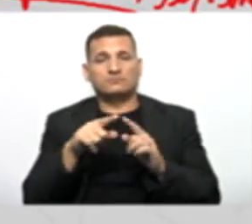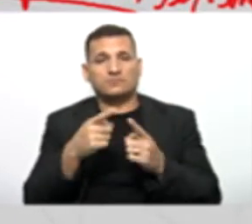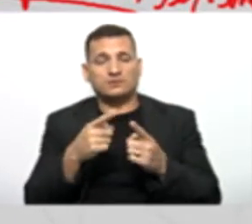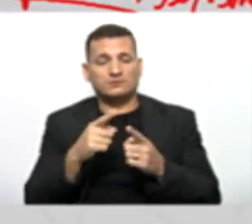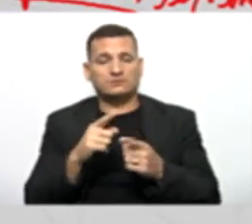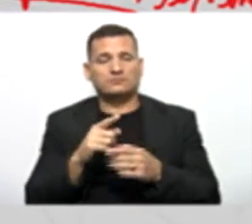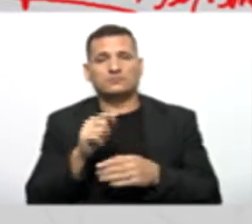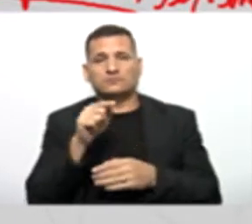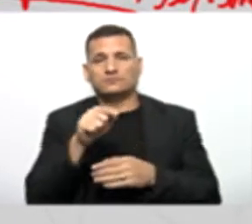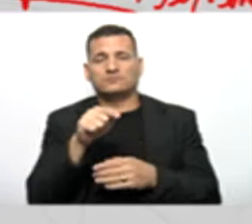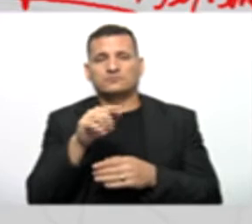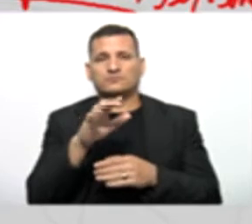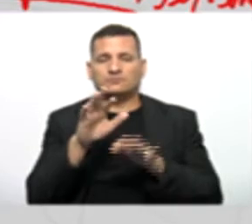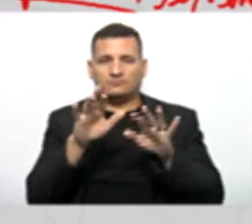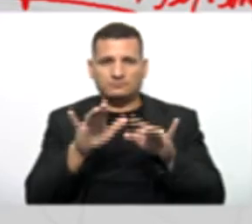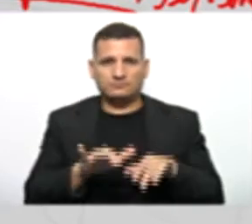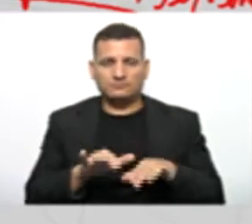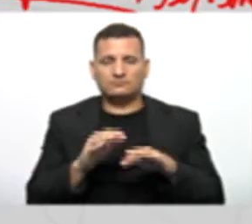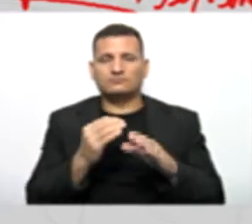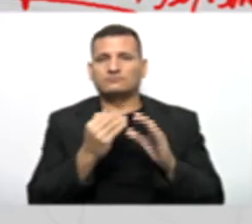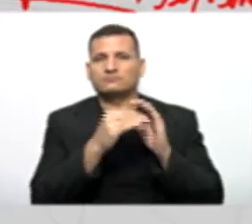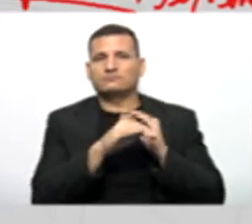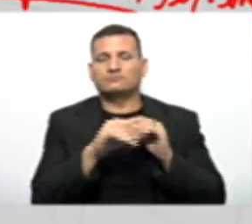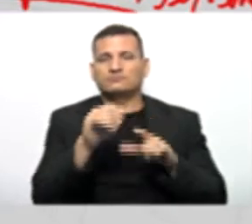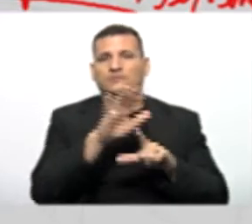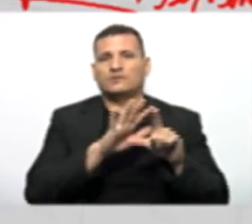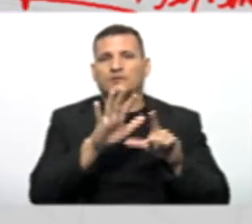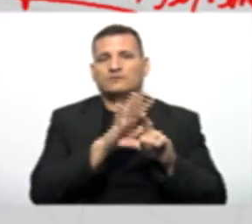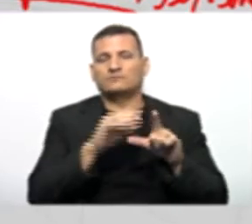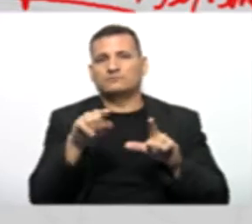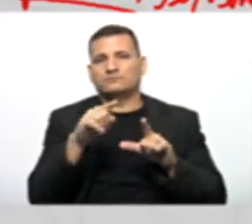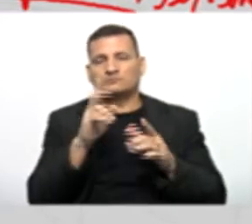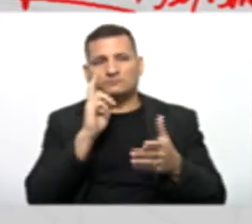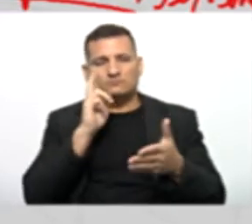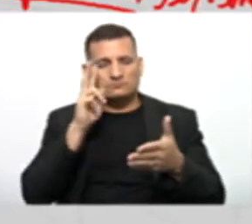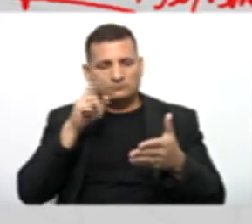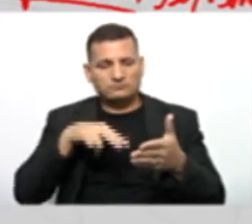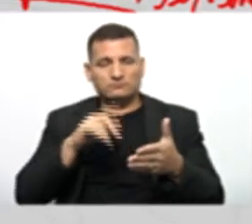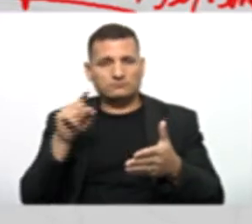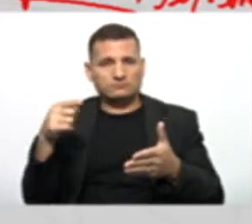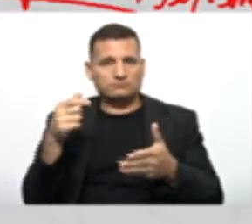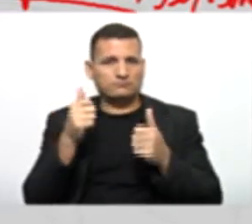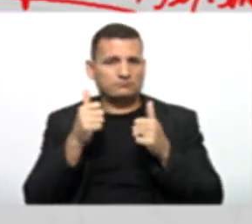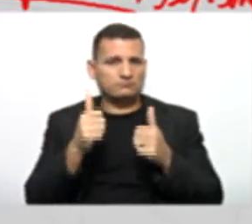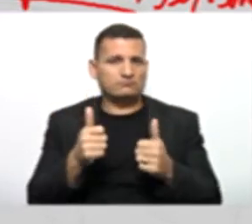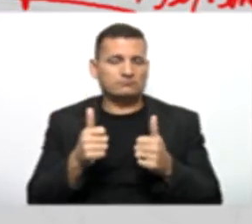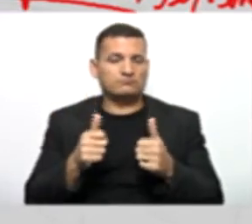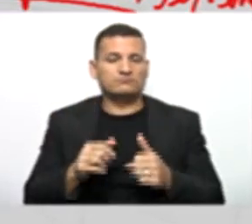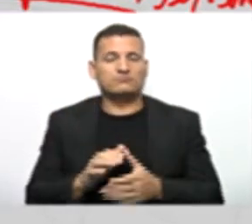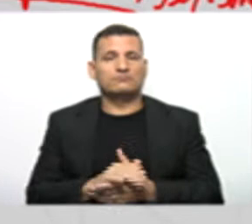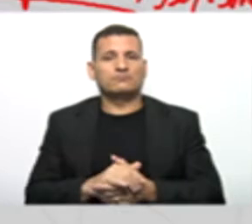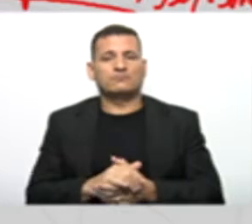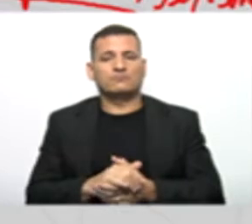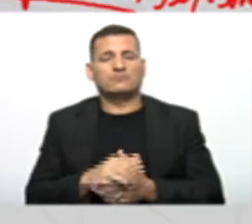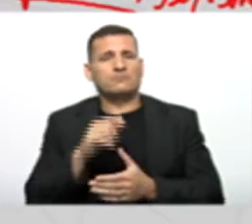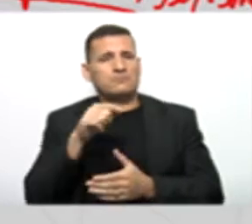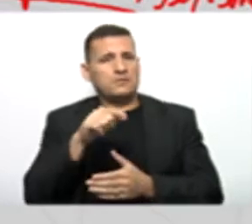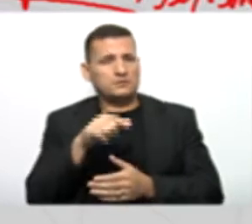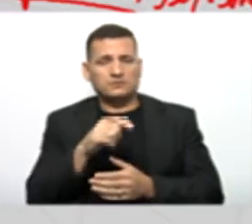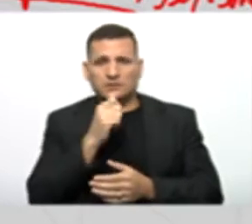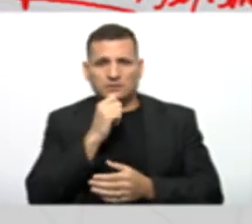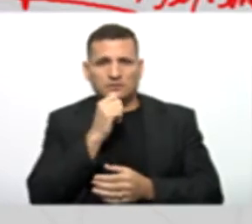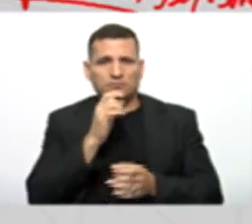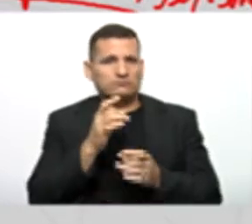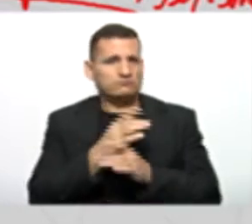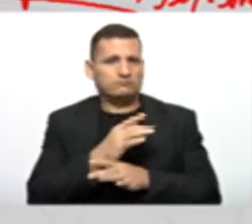disponibilizar Esse código Aqui de exemplo Para vocês No Ava Para que vocês Possam analisar Depois Tá ok? Mas ainda não Acabou A criação Do